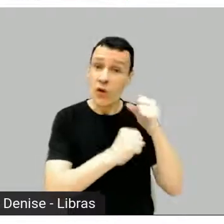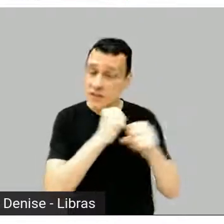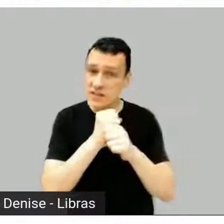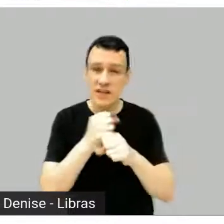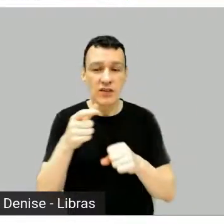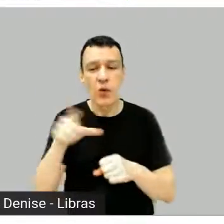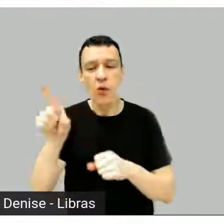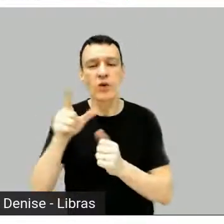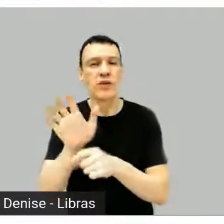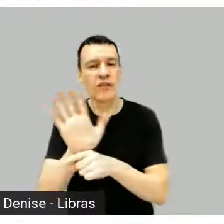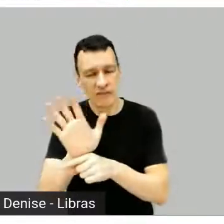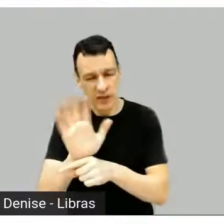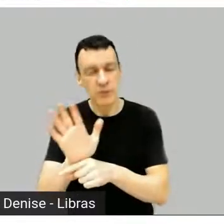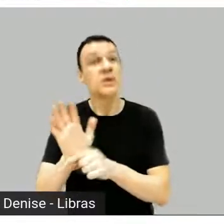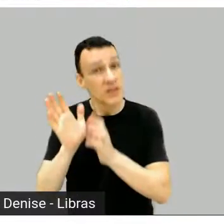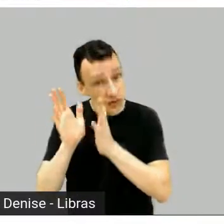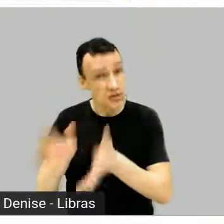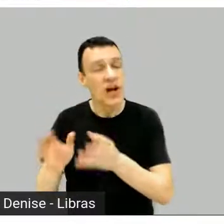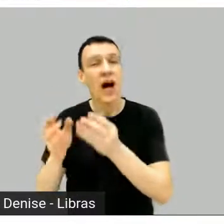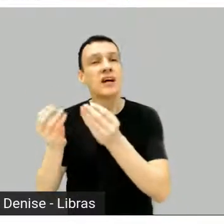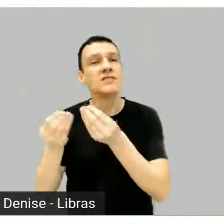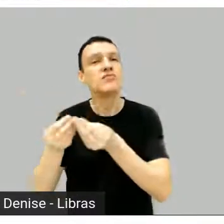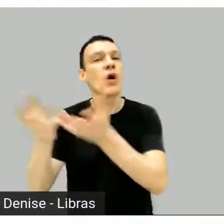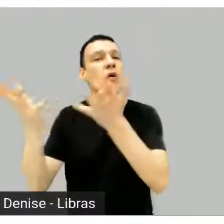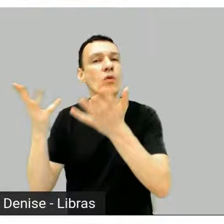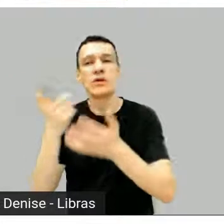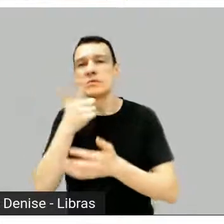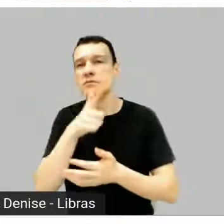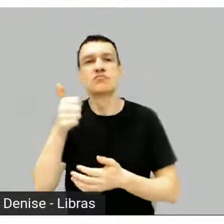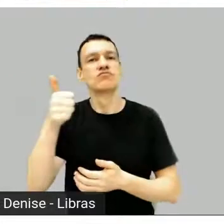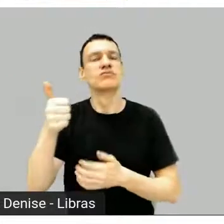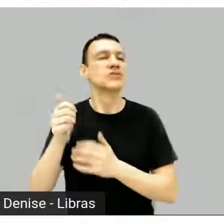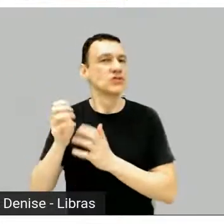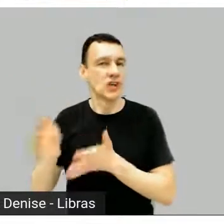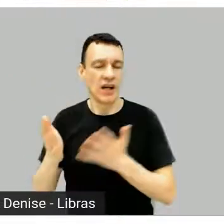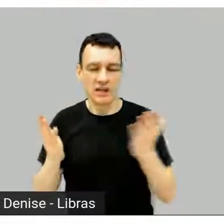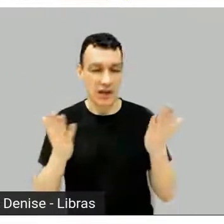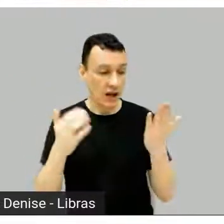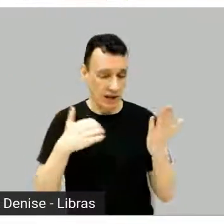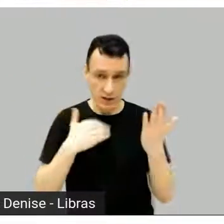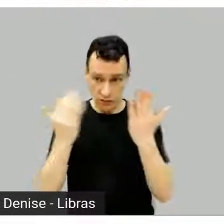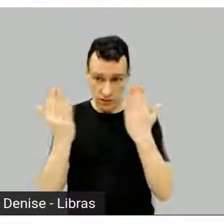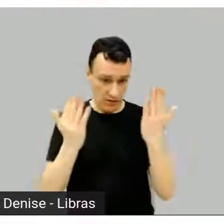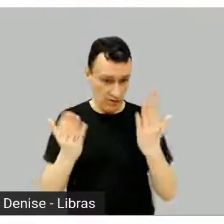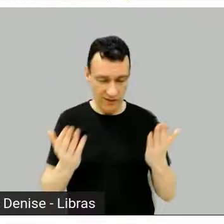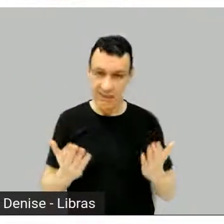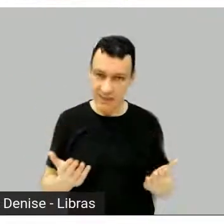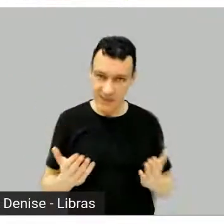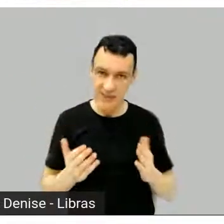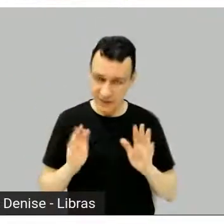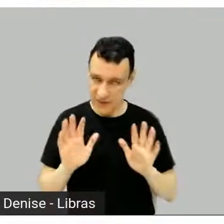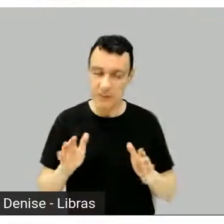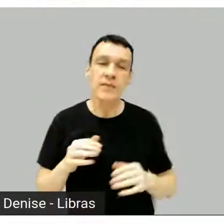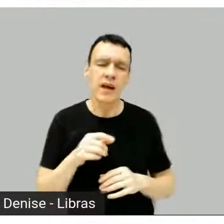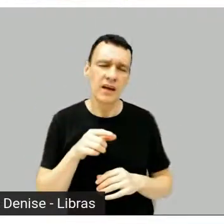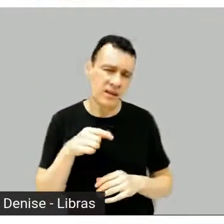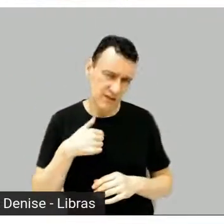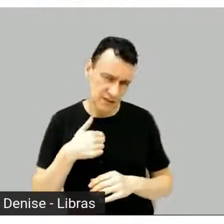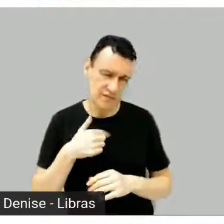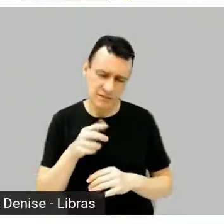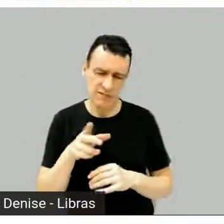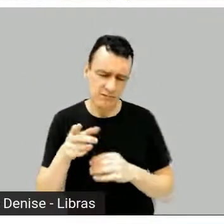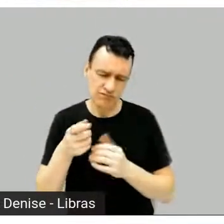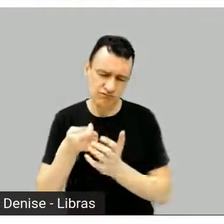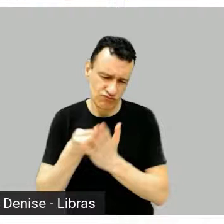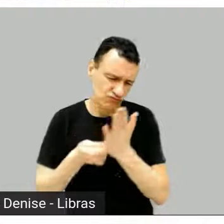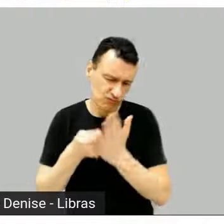fiquei escrevendo, mas escrevendo e reescrevendo. Escrevendo, escrevia esse longa, escrevia um outro, escrevia uns curtas, um ou dois